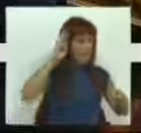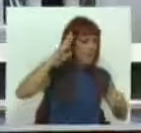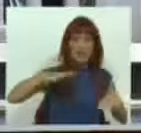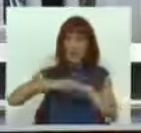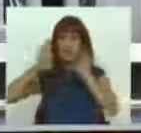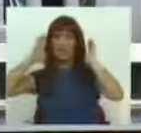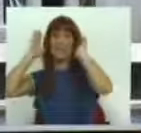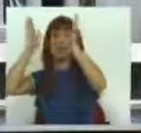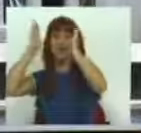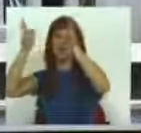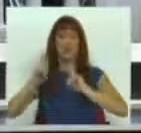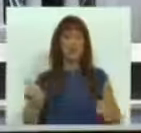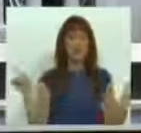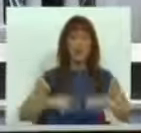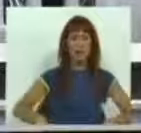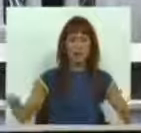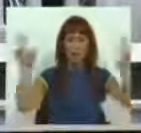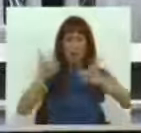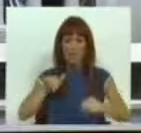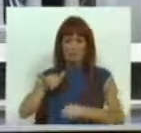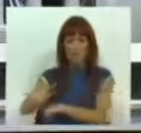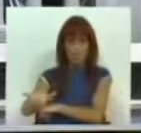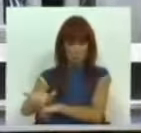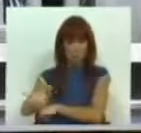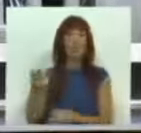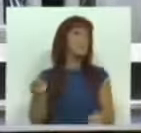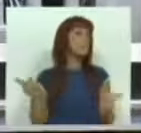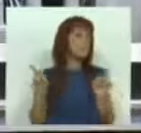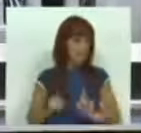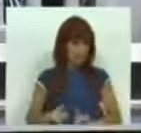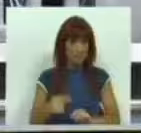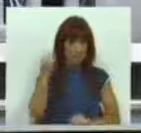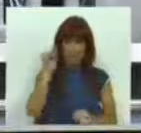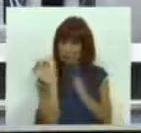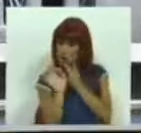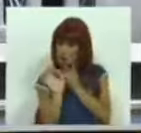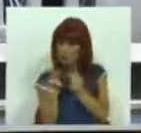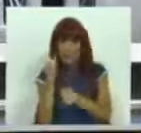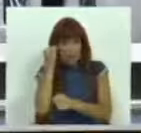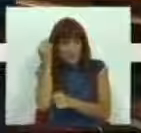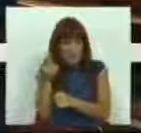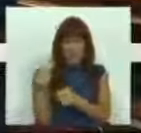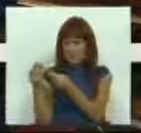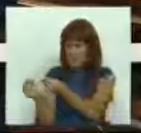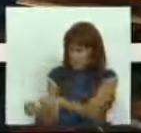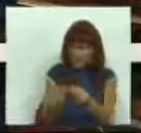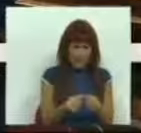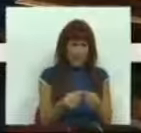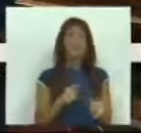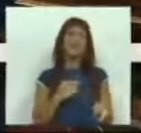à rede de autostradas e também do novo aeroporto. Mas também, em específico e na matéria que aqui nos traz,